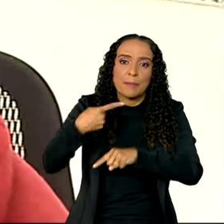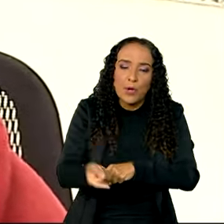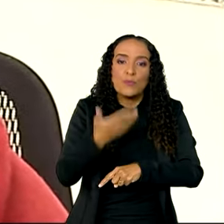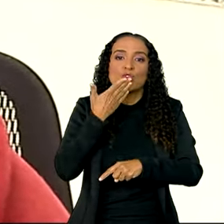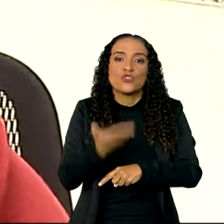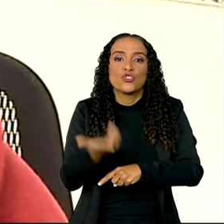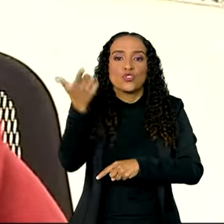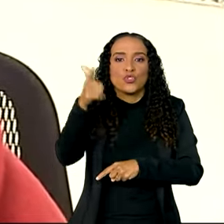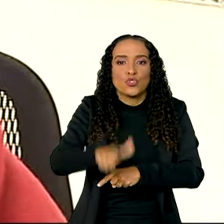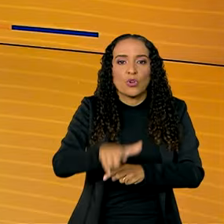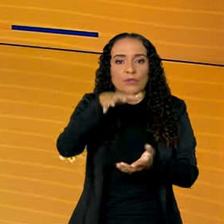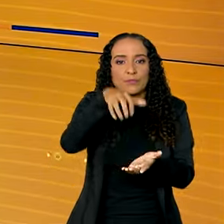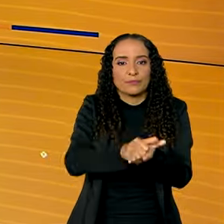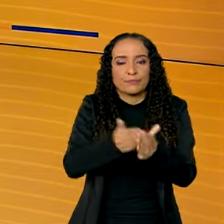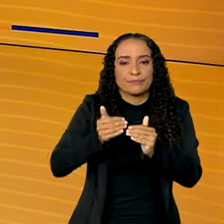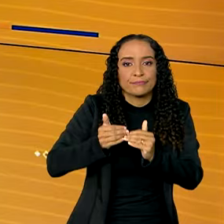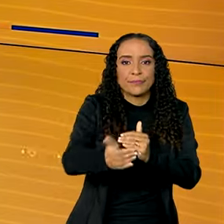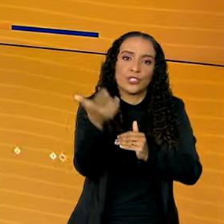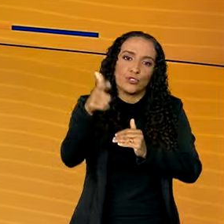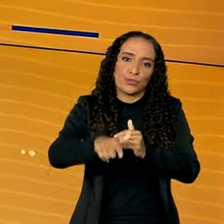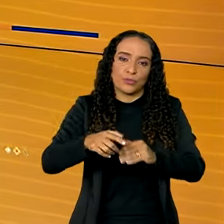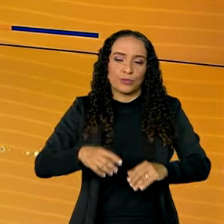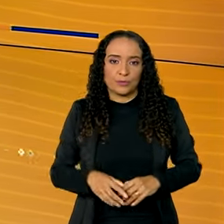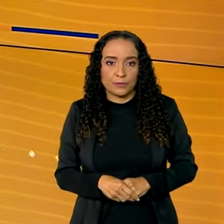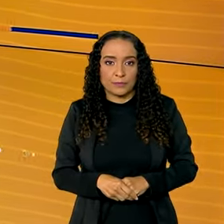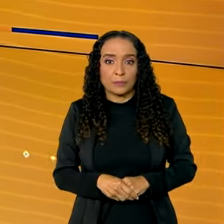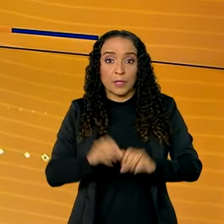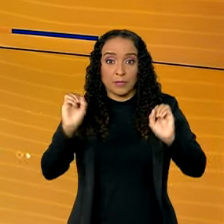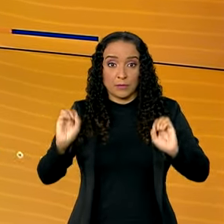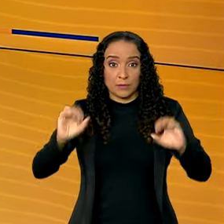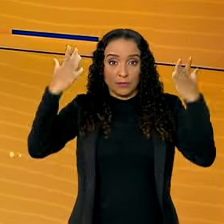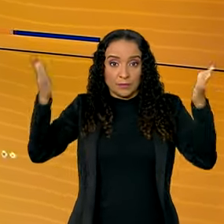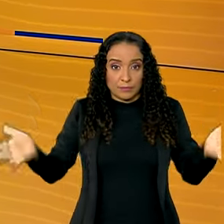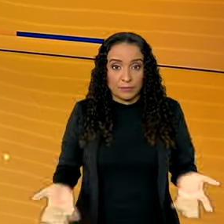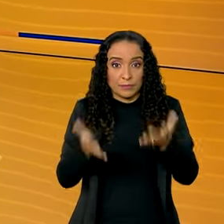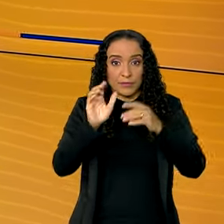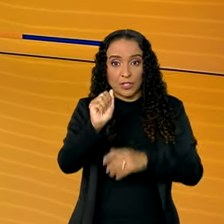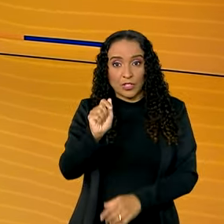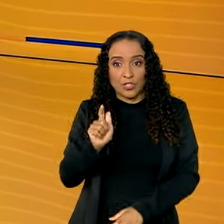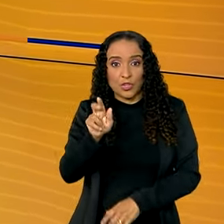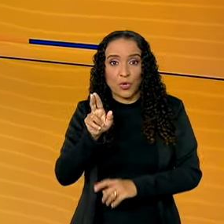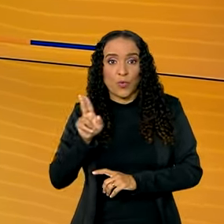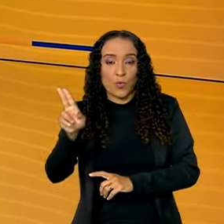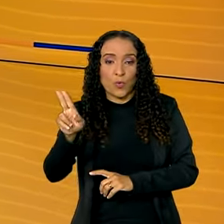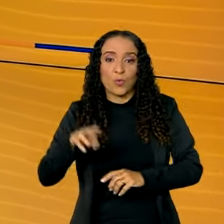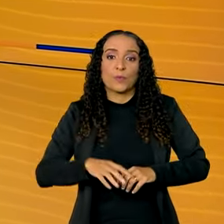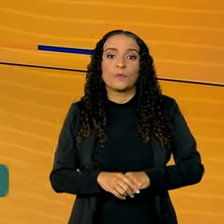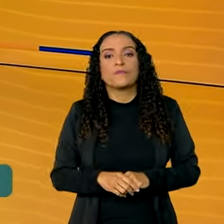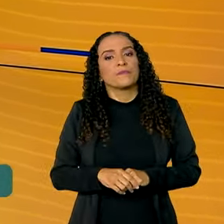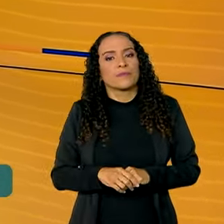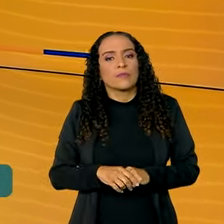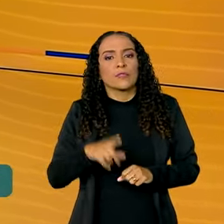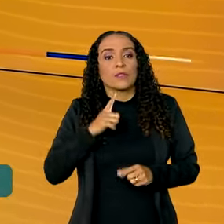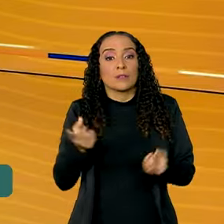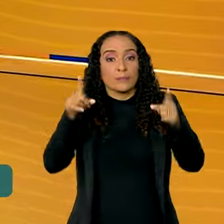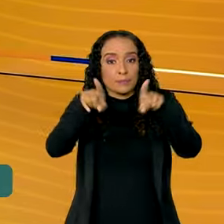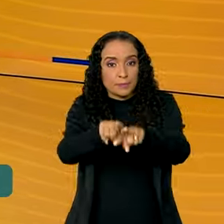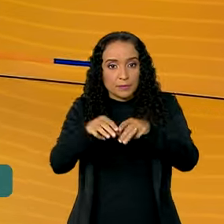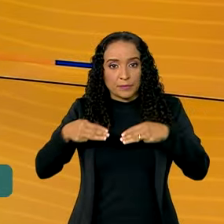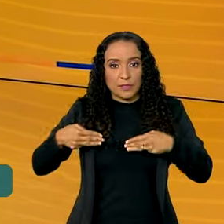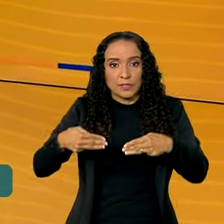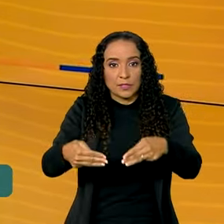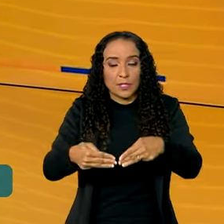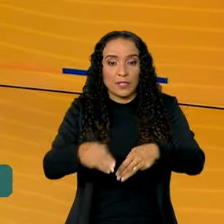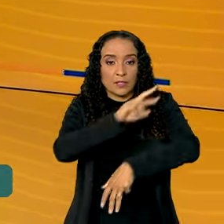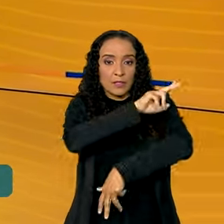solicitar um registro inicial. Um evento promovido pela AGU, a Advocacia Geral da União, em parceria com o